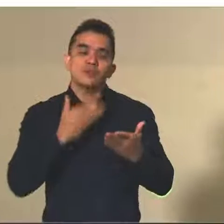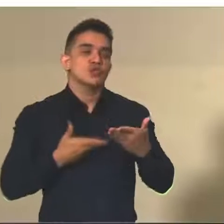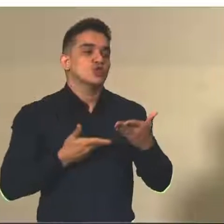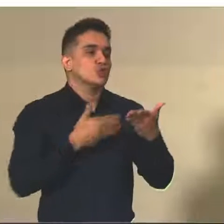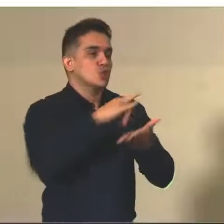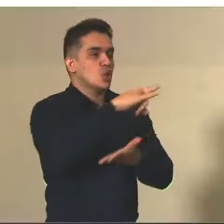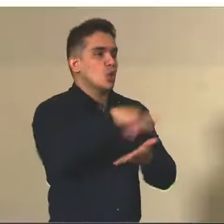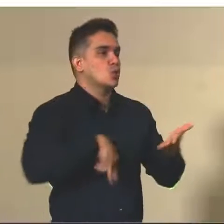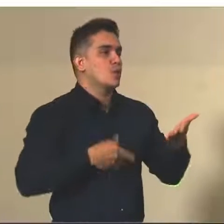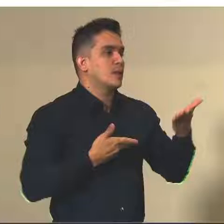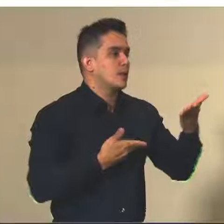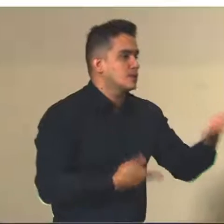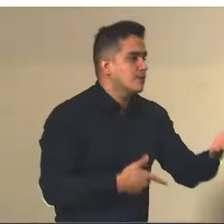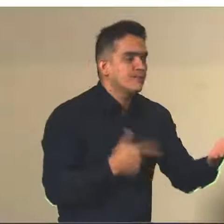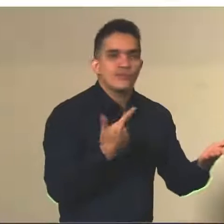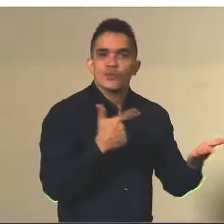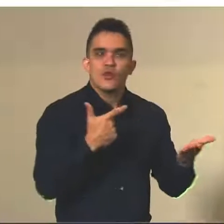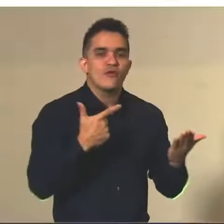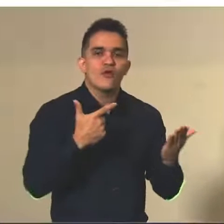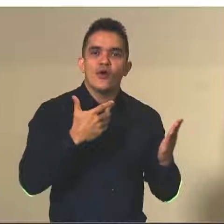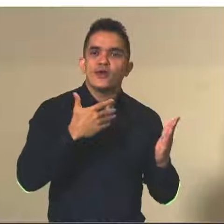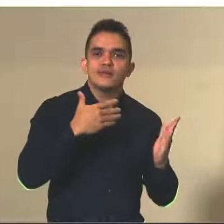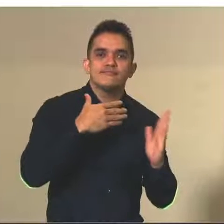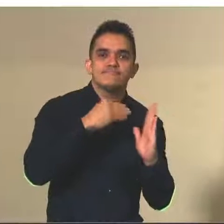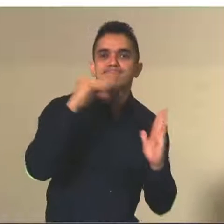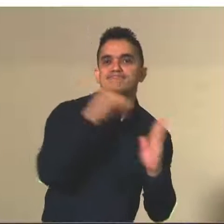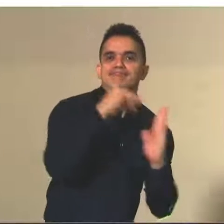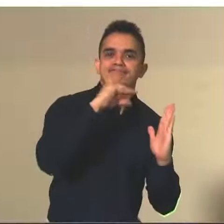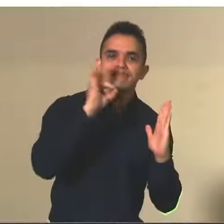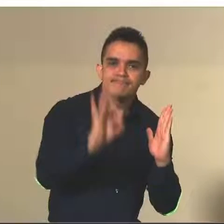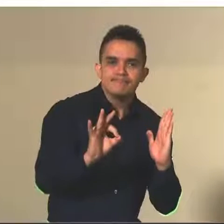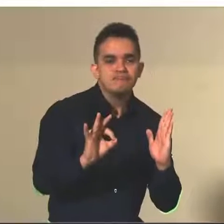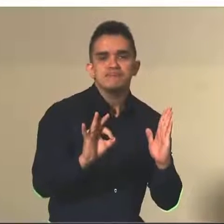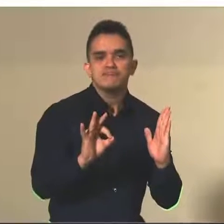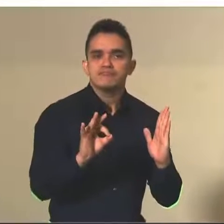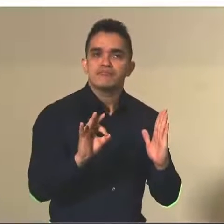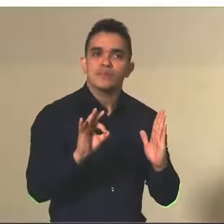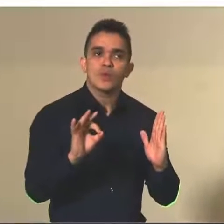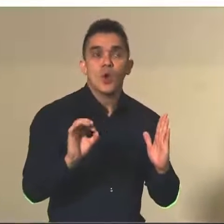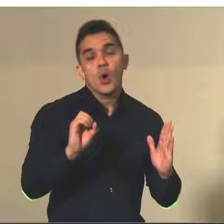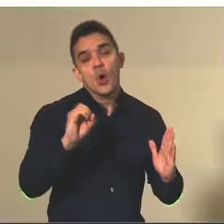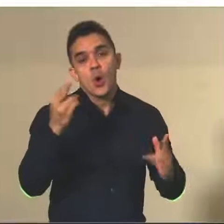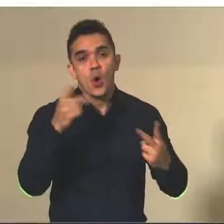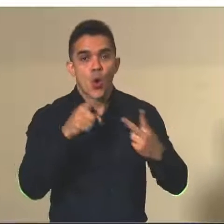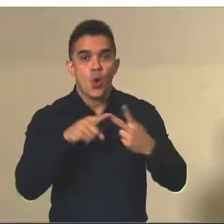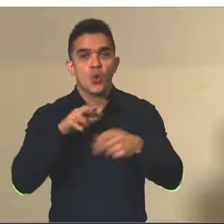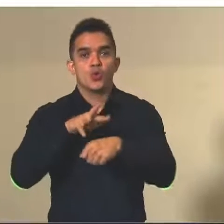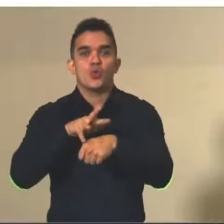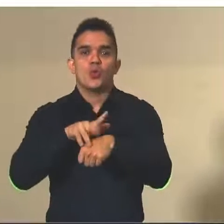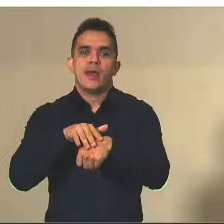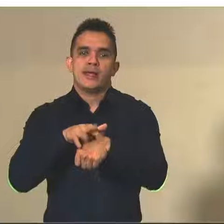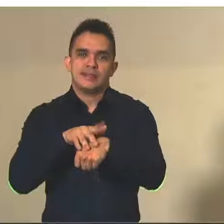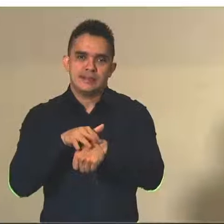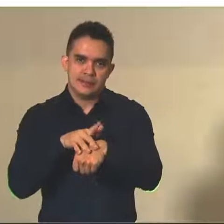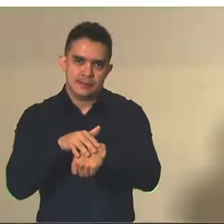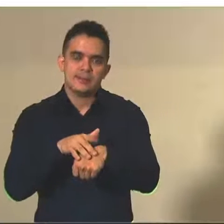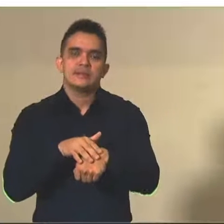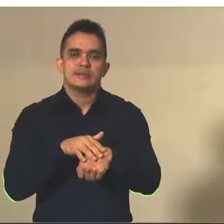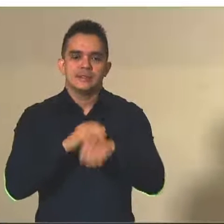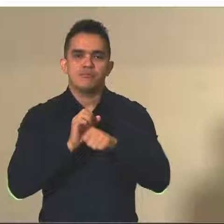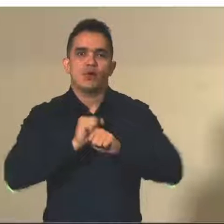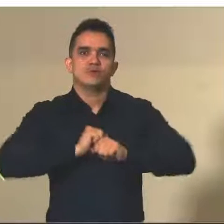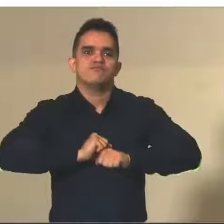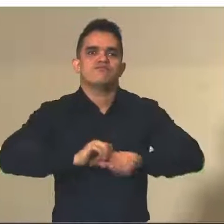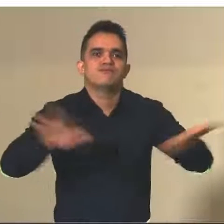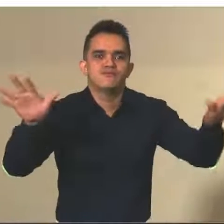documentação não foi validada e deveria ter sido, e também por doenças infectocontagiosas, e aí agora